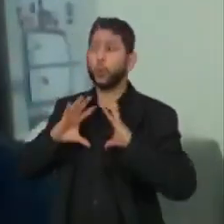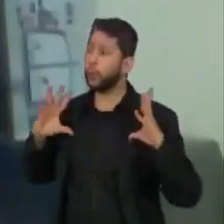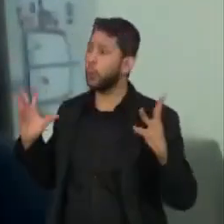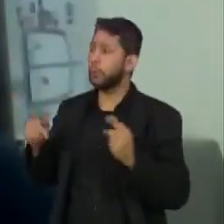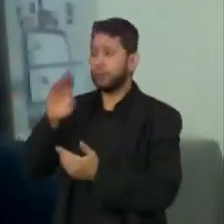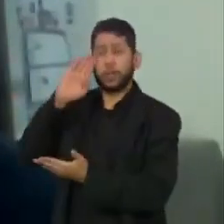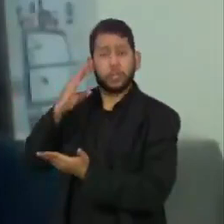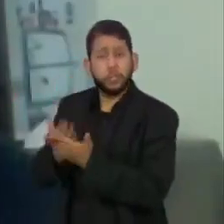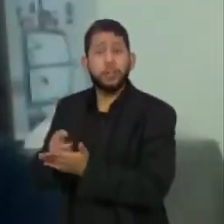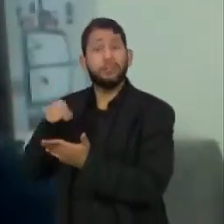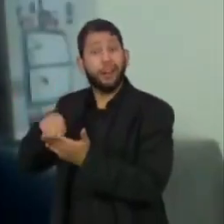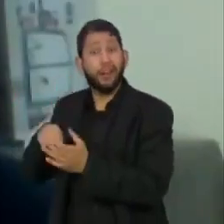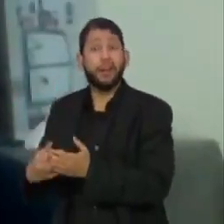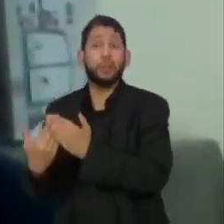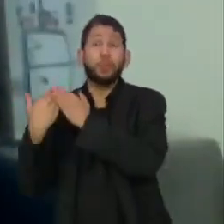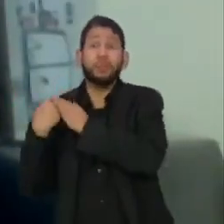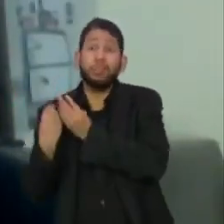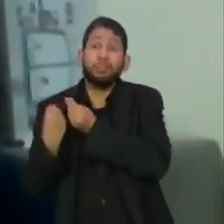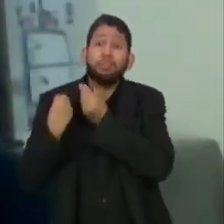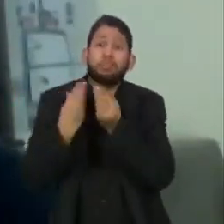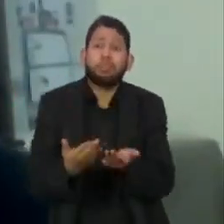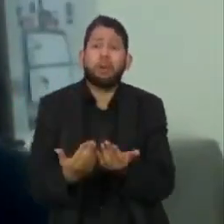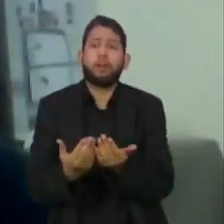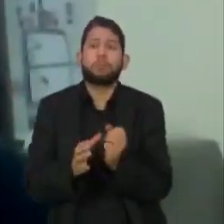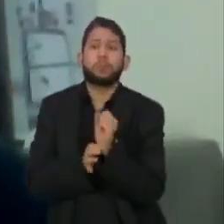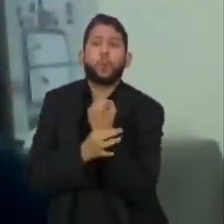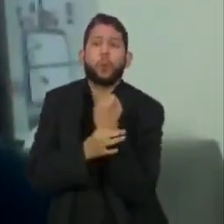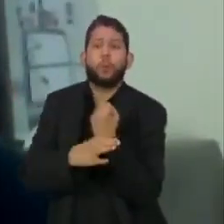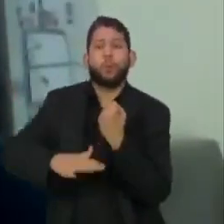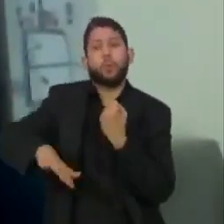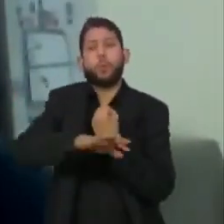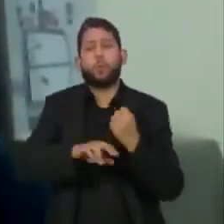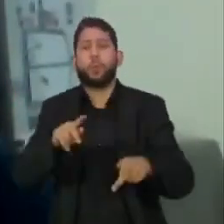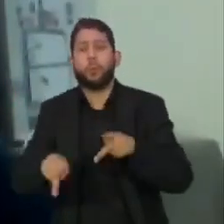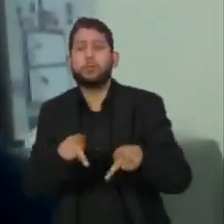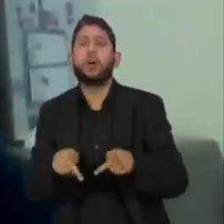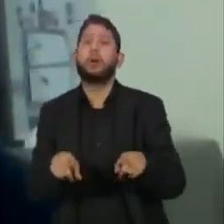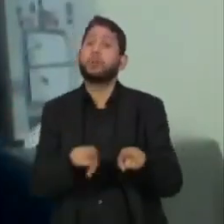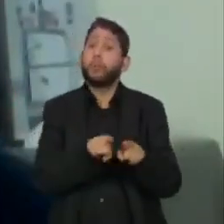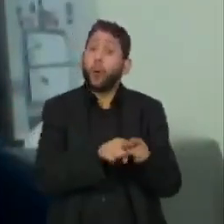prover a segurança da população e dos grupos hoje vulnerabilizados. os agentes envolvidos. Então,